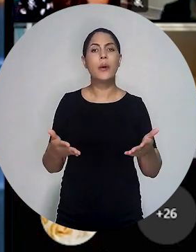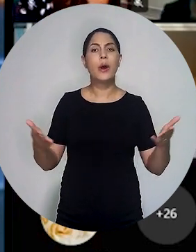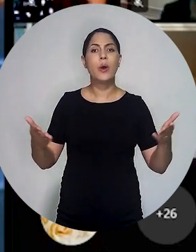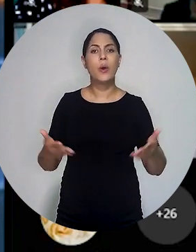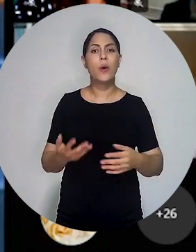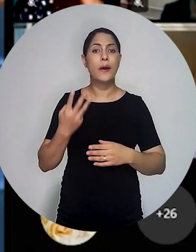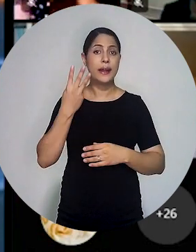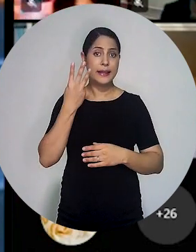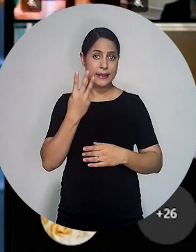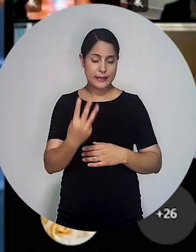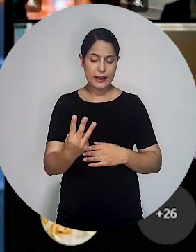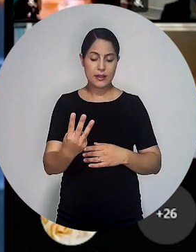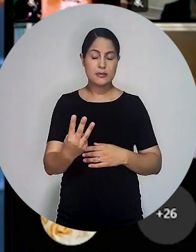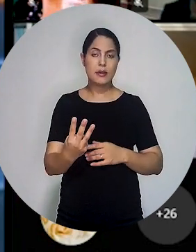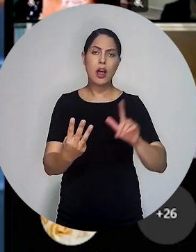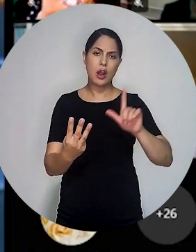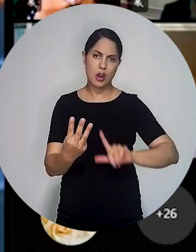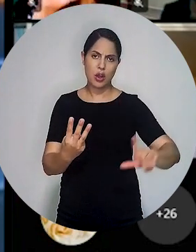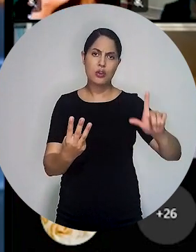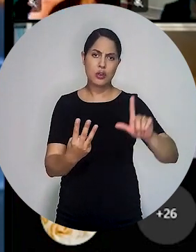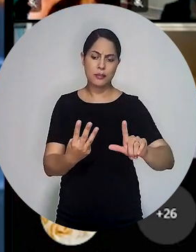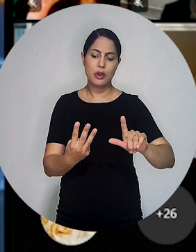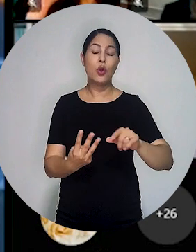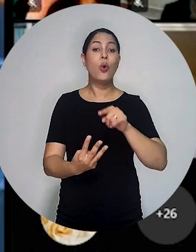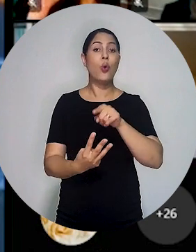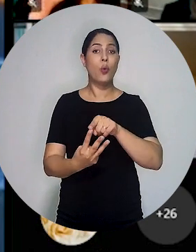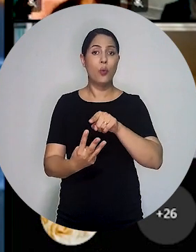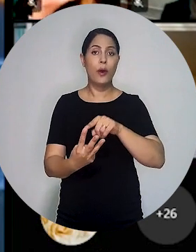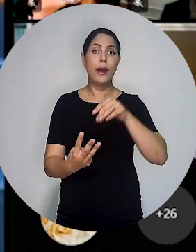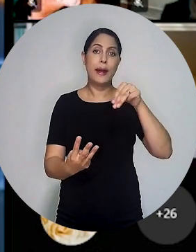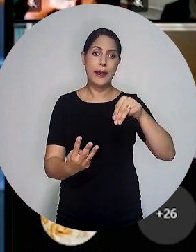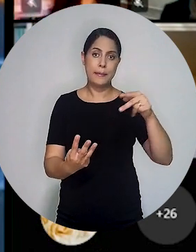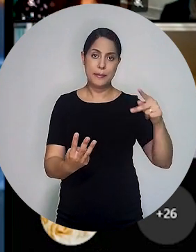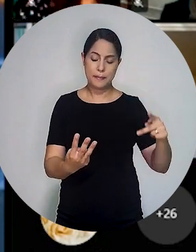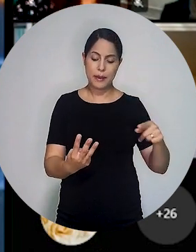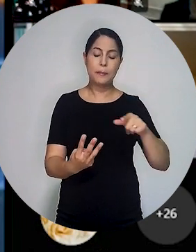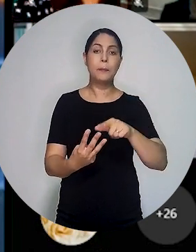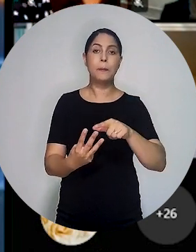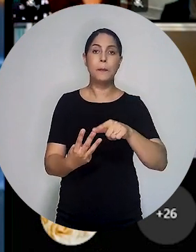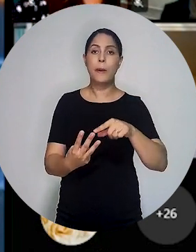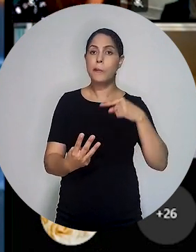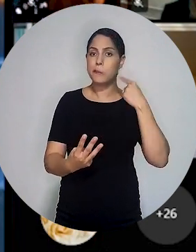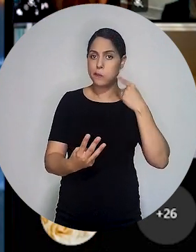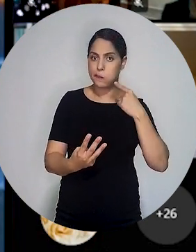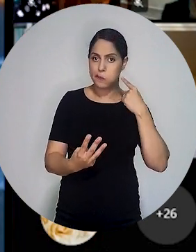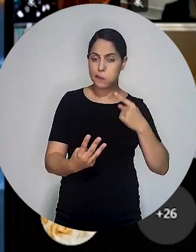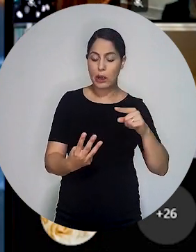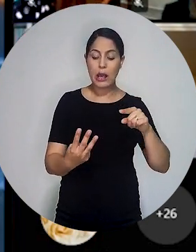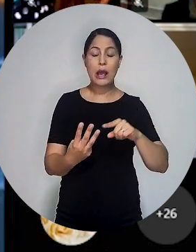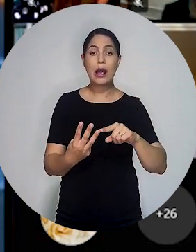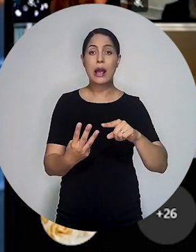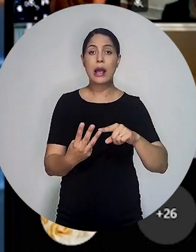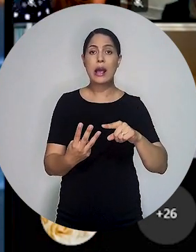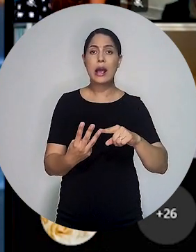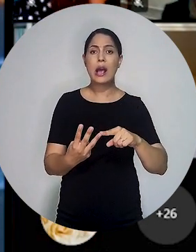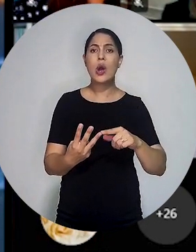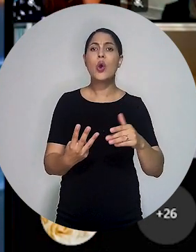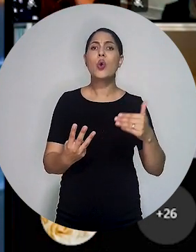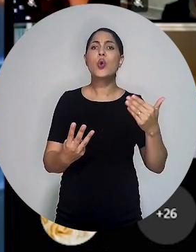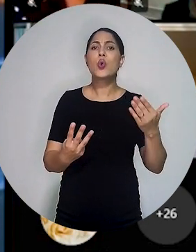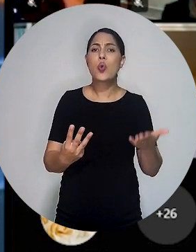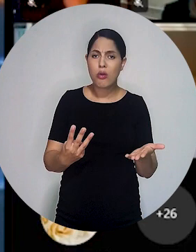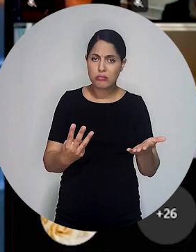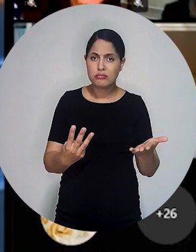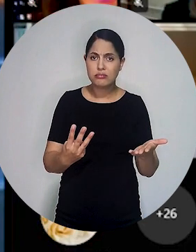Público. E agora aumentam-se três cadeiras. Uma delas, evidentemente, vai ao Ministério Público, uma à advocacia,